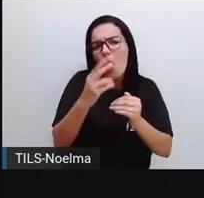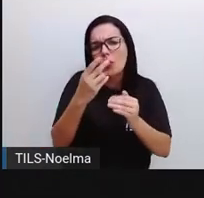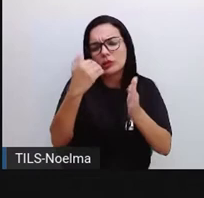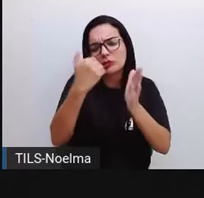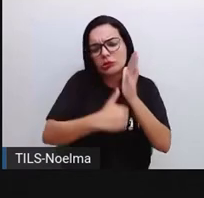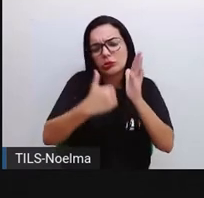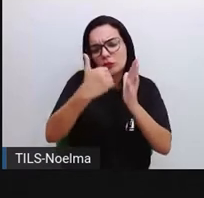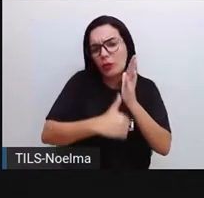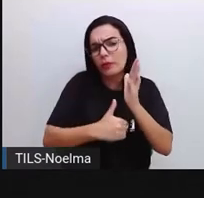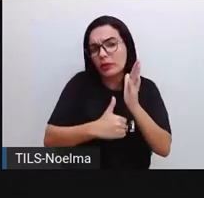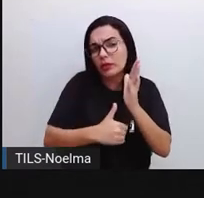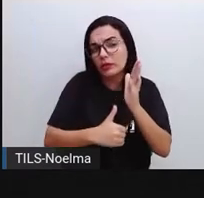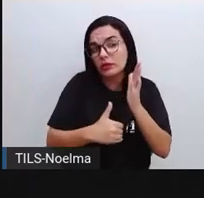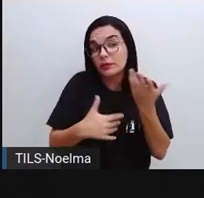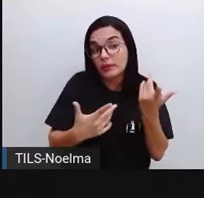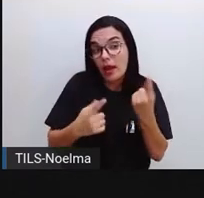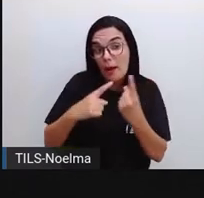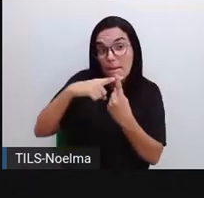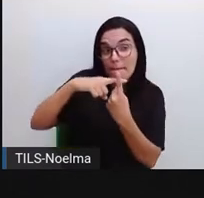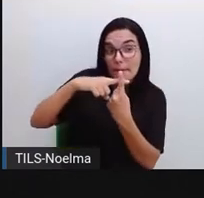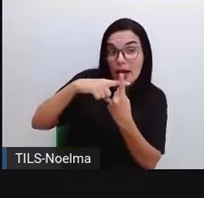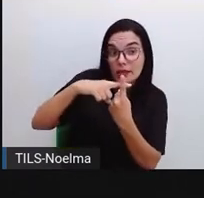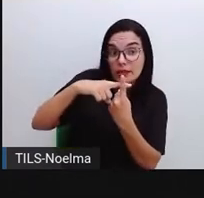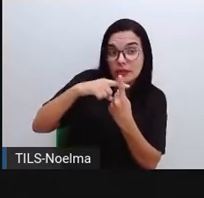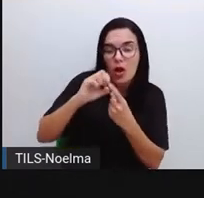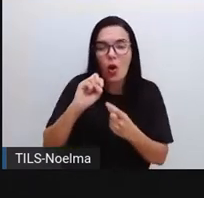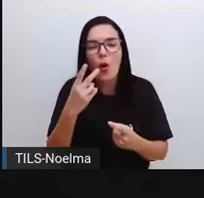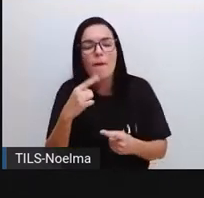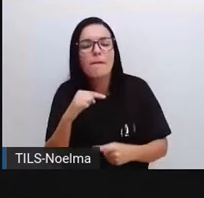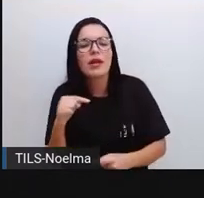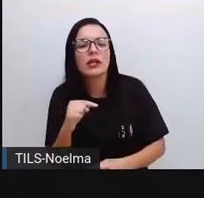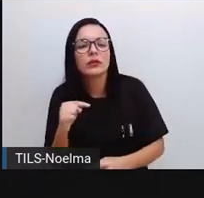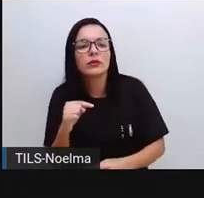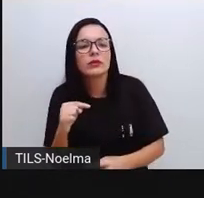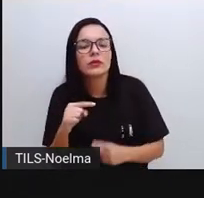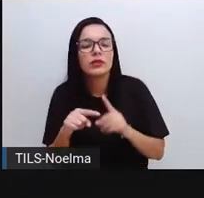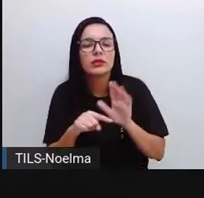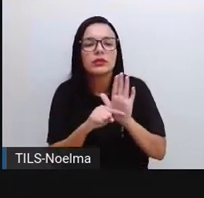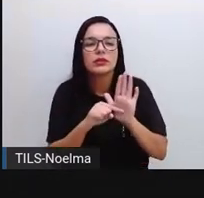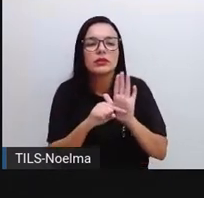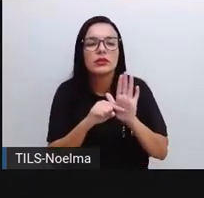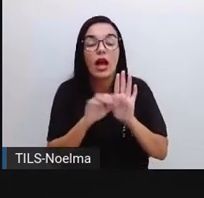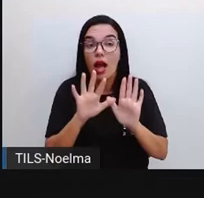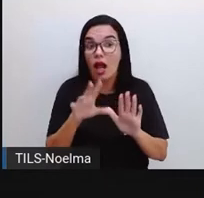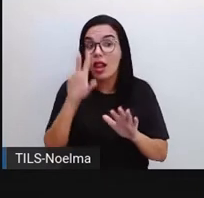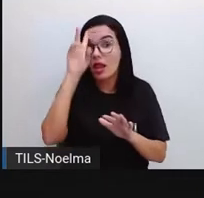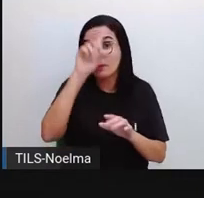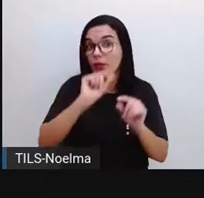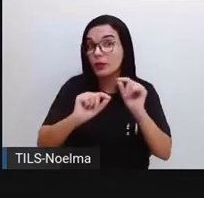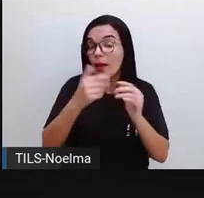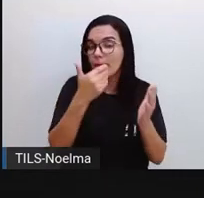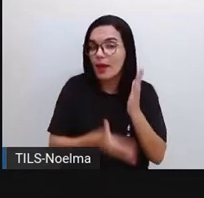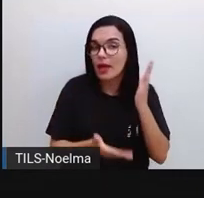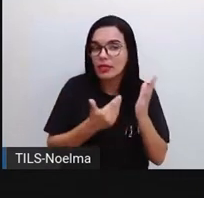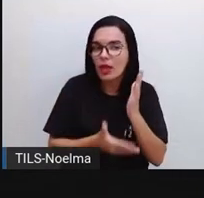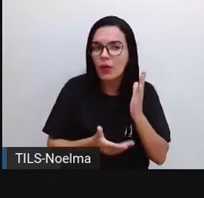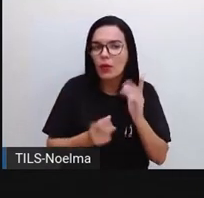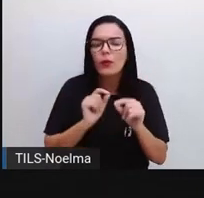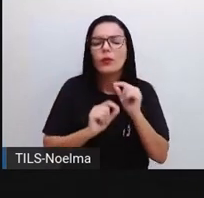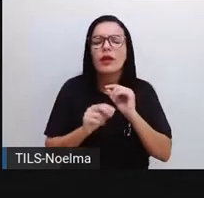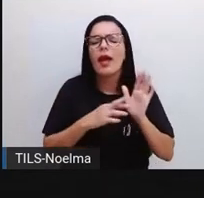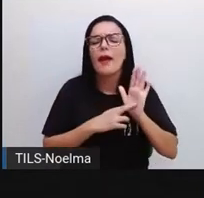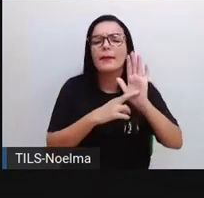Lembrando que ele perdeu. E se ele perdeu, é porque tiraram, né? Foi retirado. O que é que